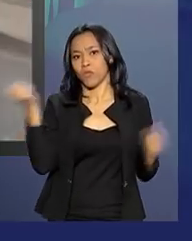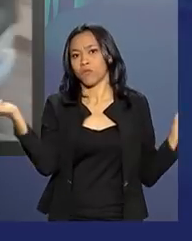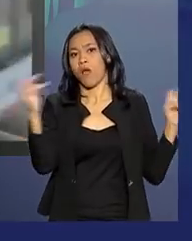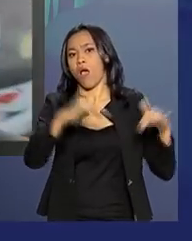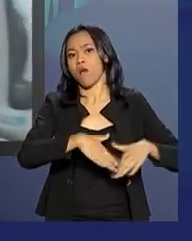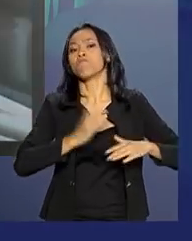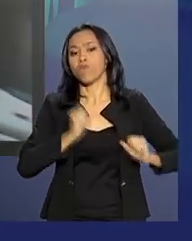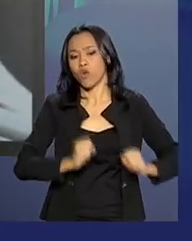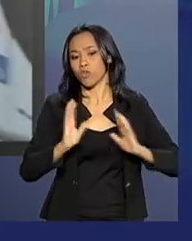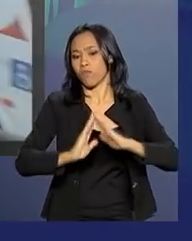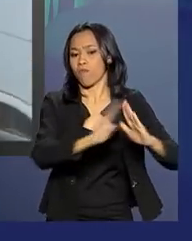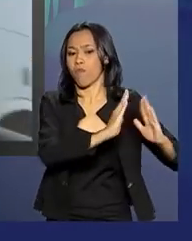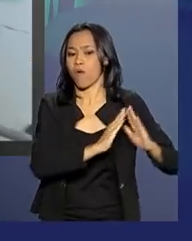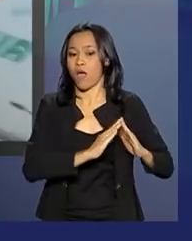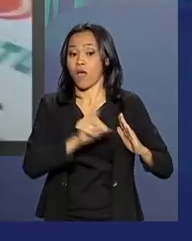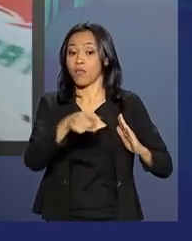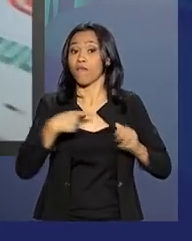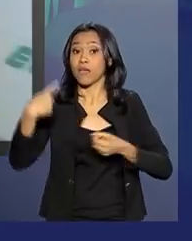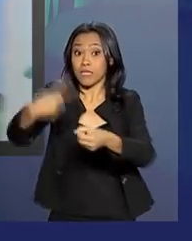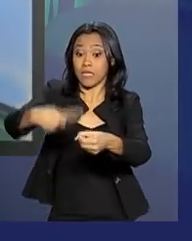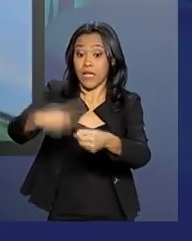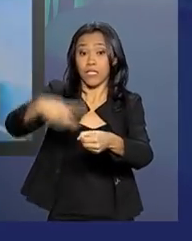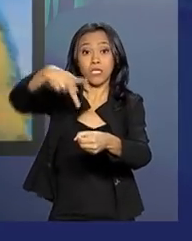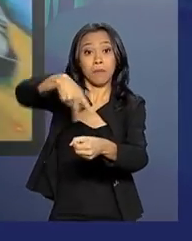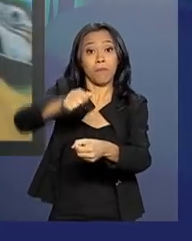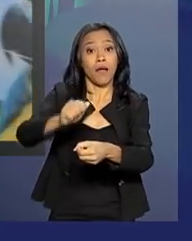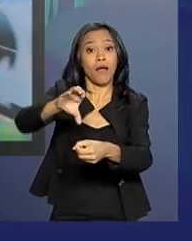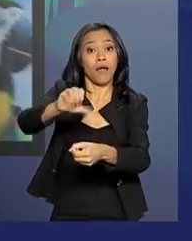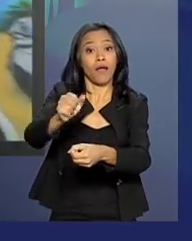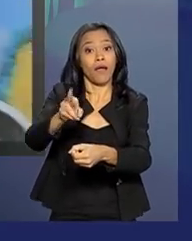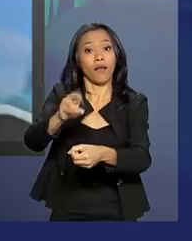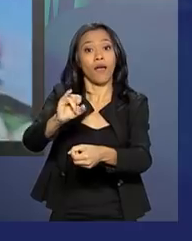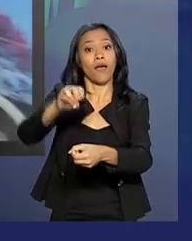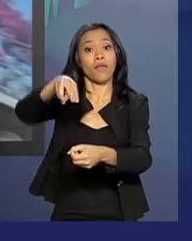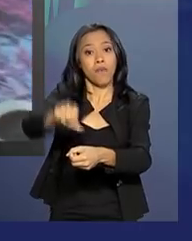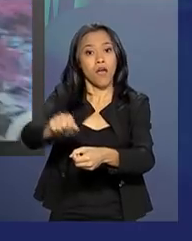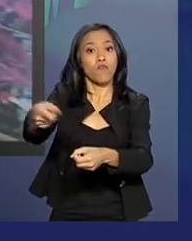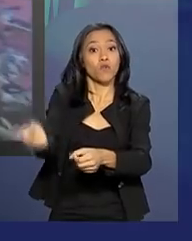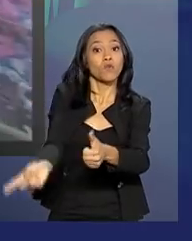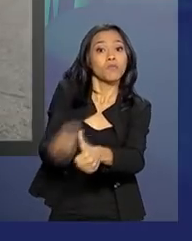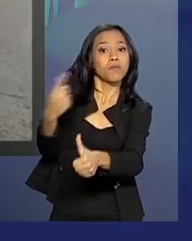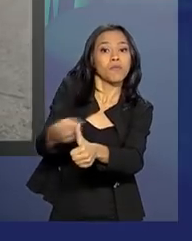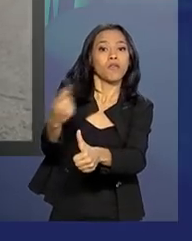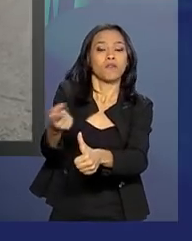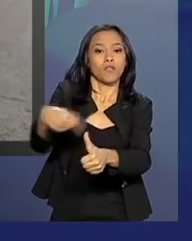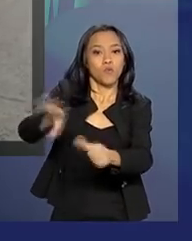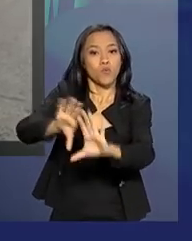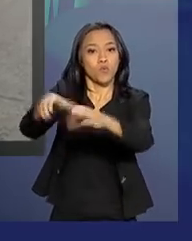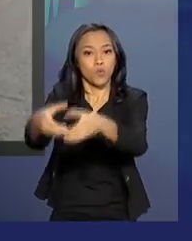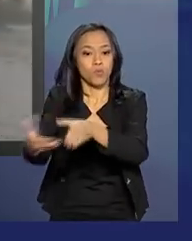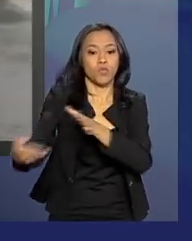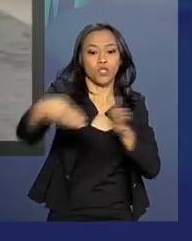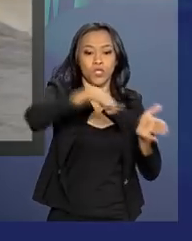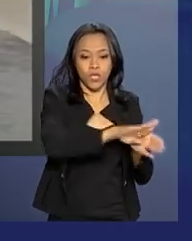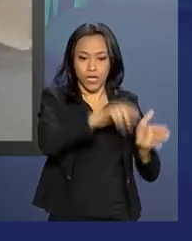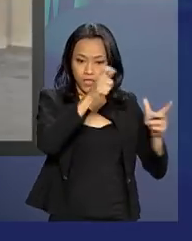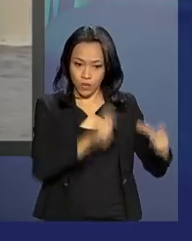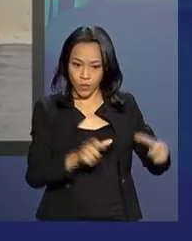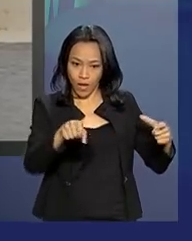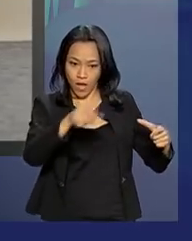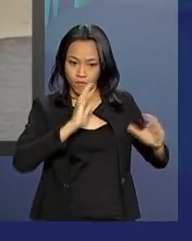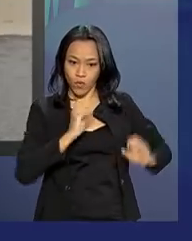venezuelanos que estavam na cidade de Pacaraima foram os primeiros a chegar ao novo abrigo. Além de 69 barracas do